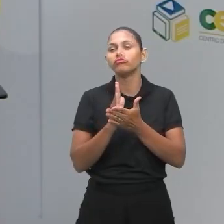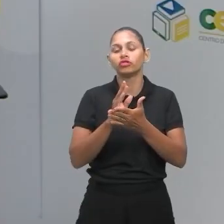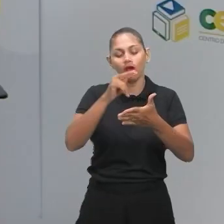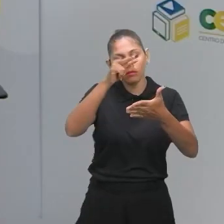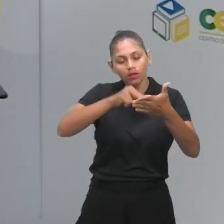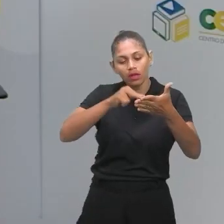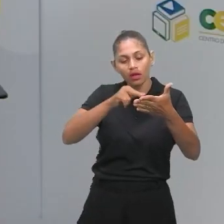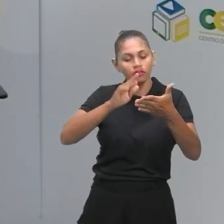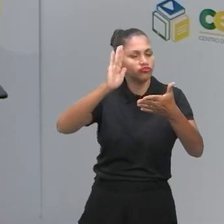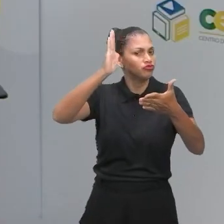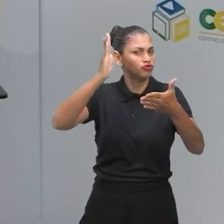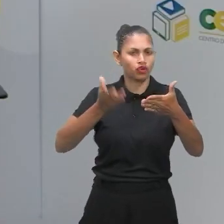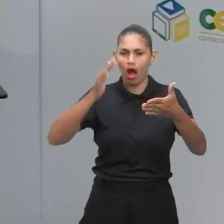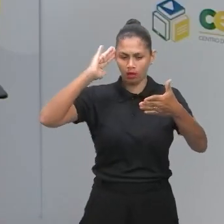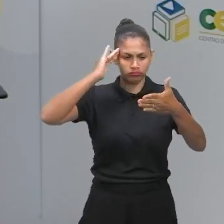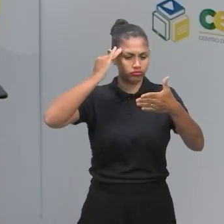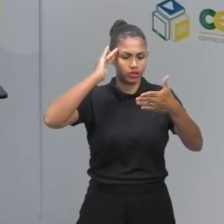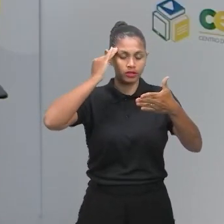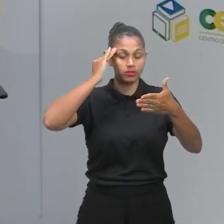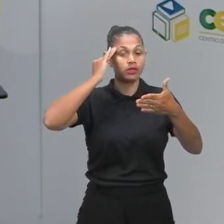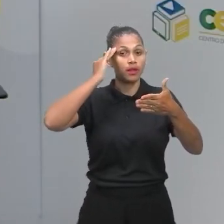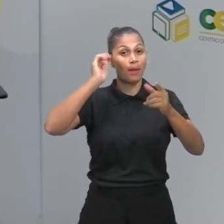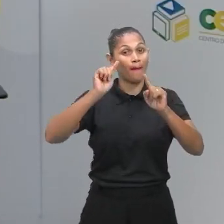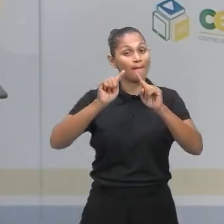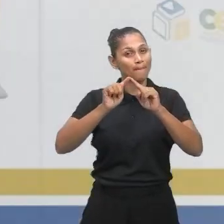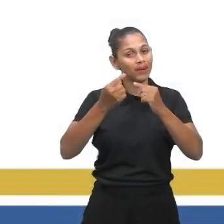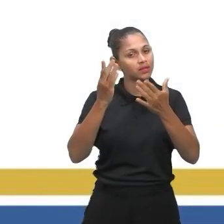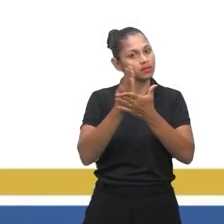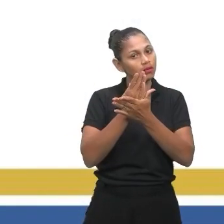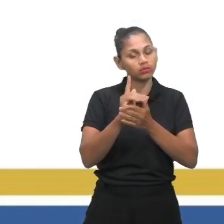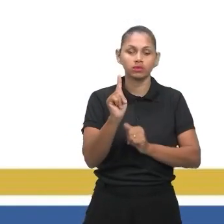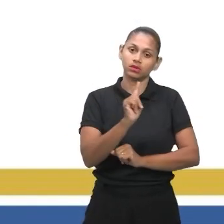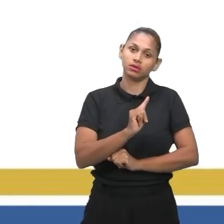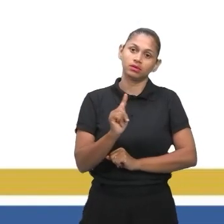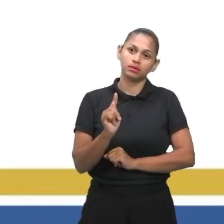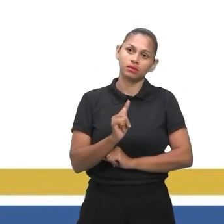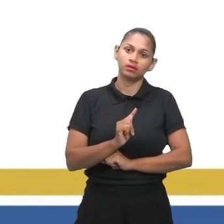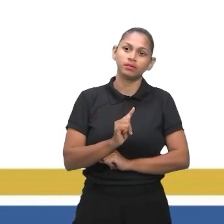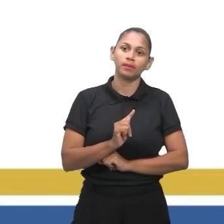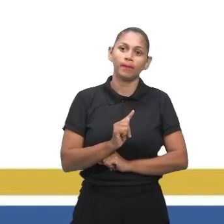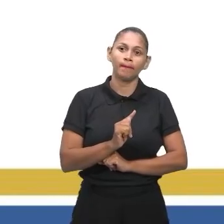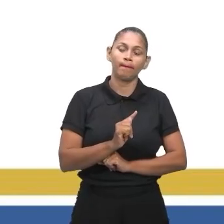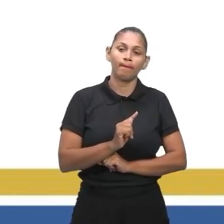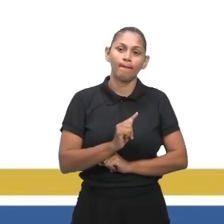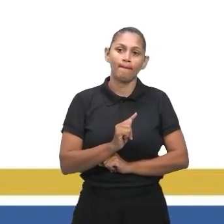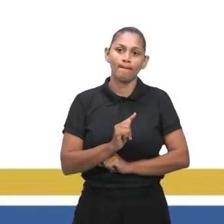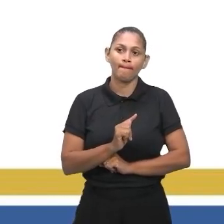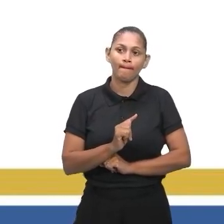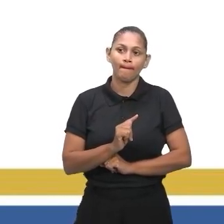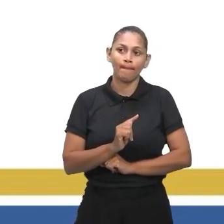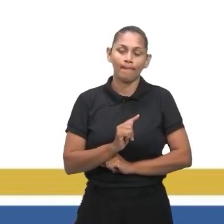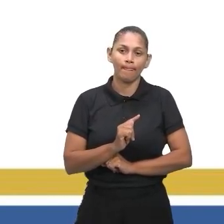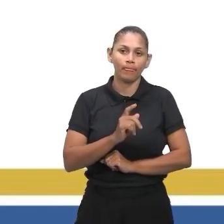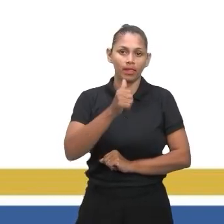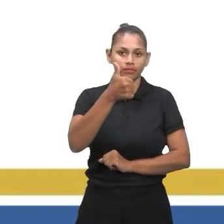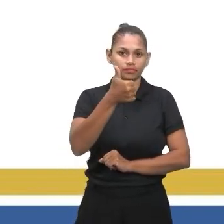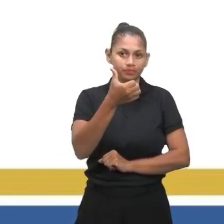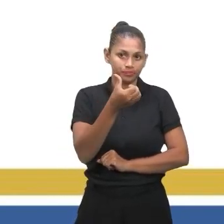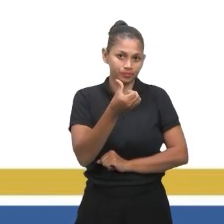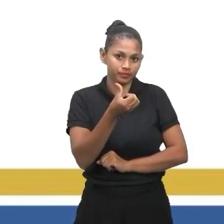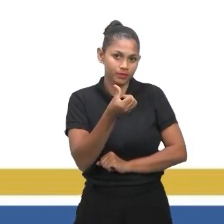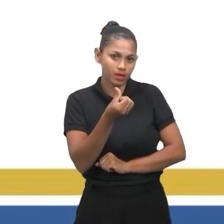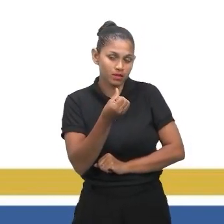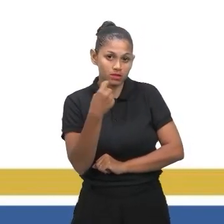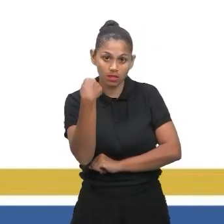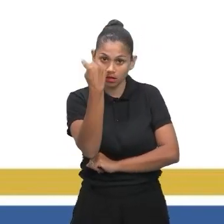Às vezes não é para vocês lerem o texto. Vamos ler o comando. Trazendo aqui para o nosso texto, né? Nossa questão. Às 16 horas, qual